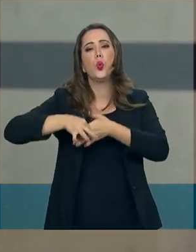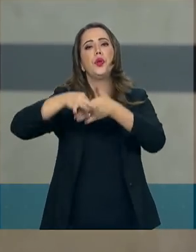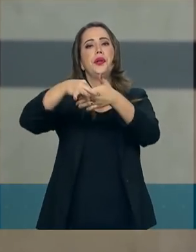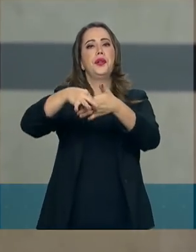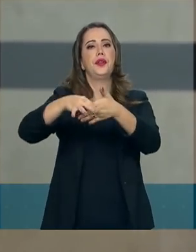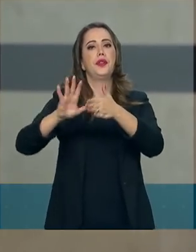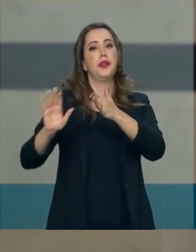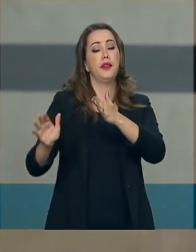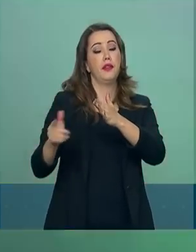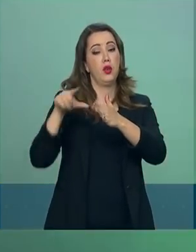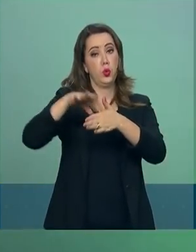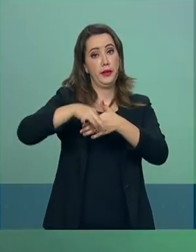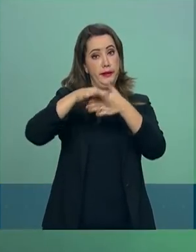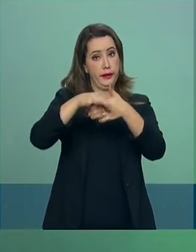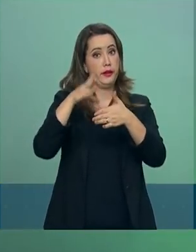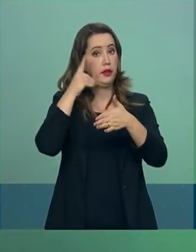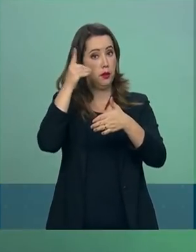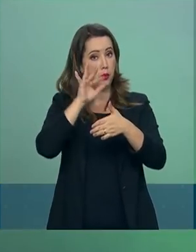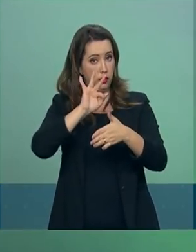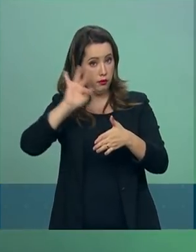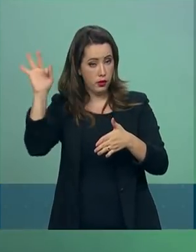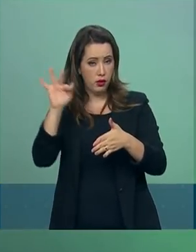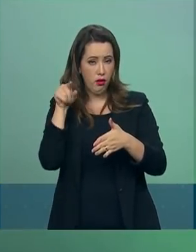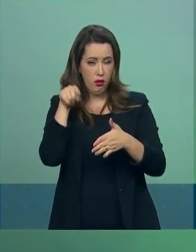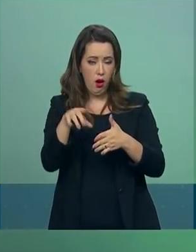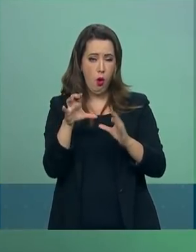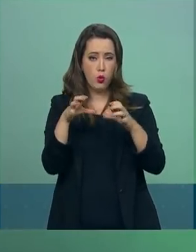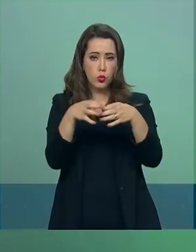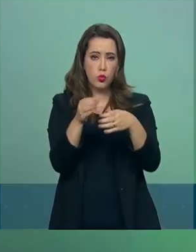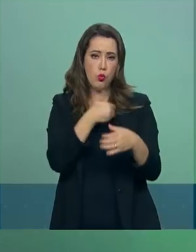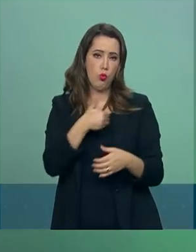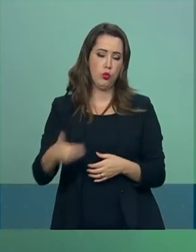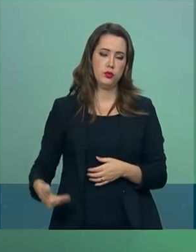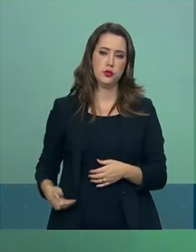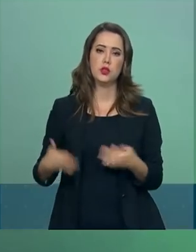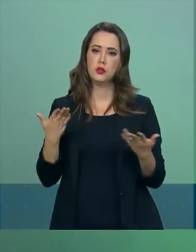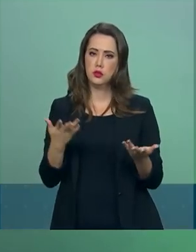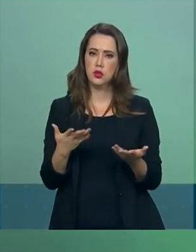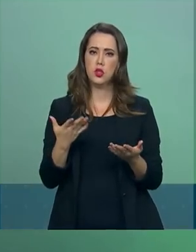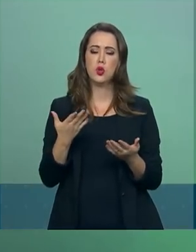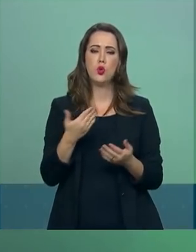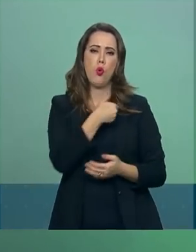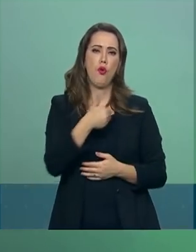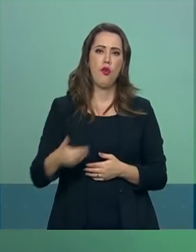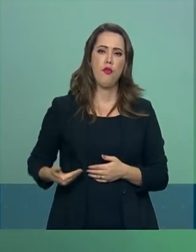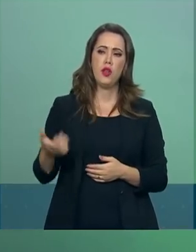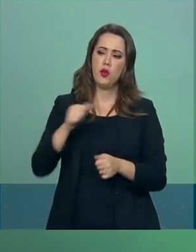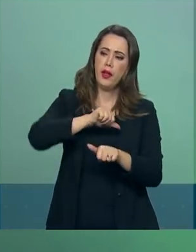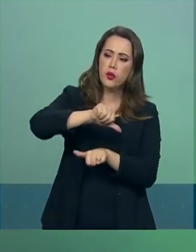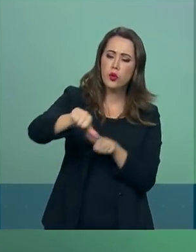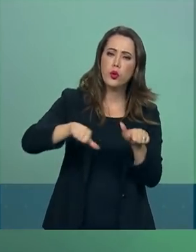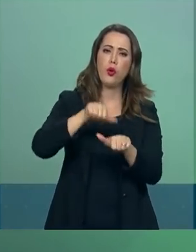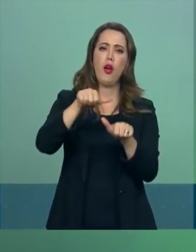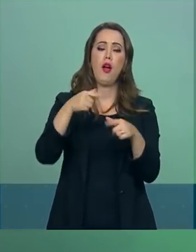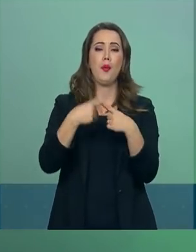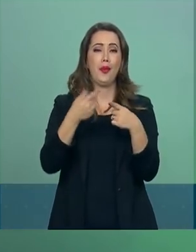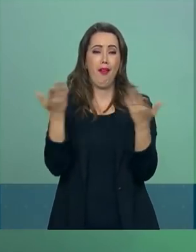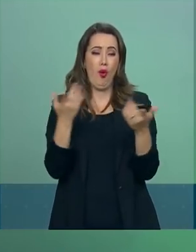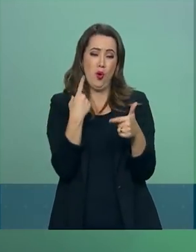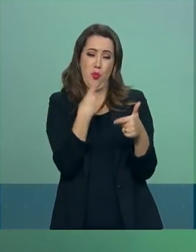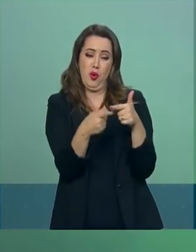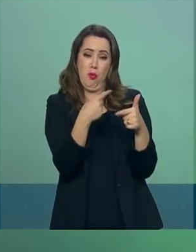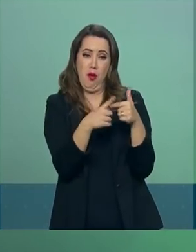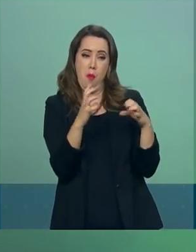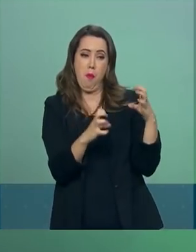saber se o governo pensa em trocar o líder nesse momento, já que há um problema aí com o presidente da Câmara e isso